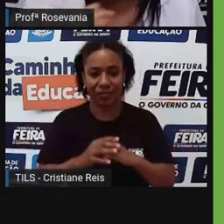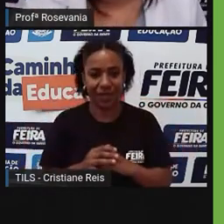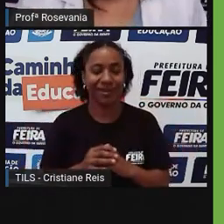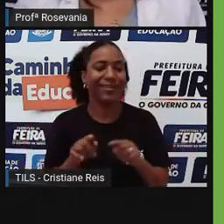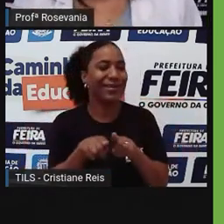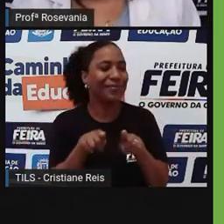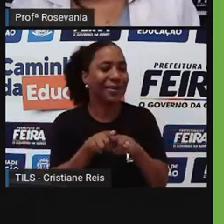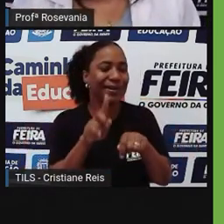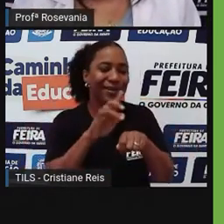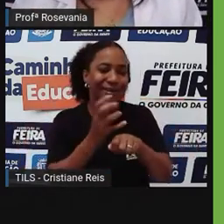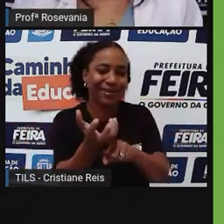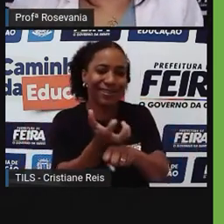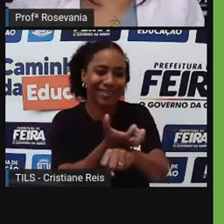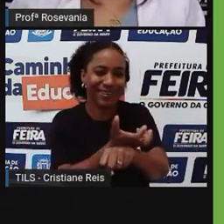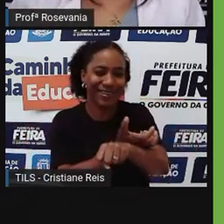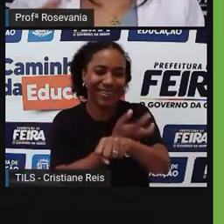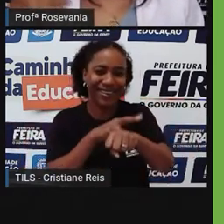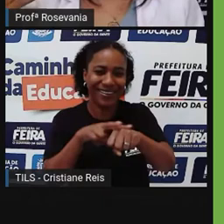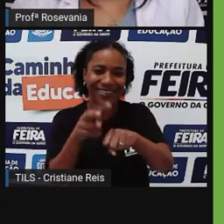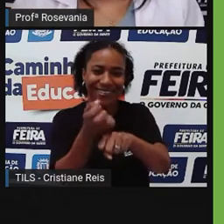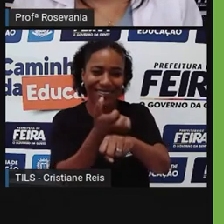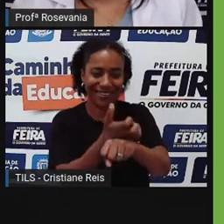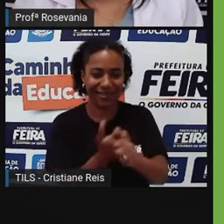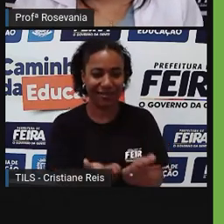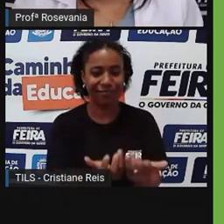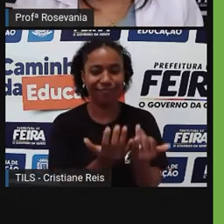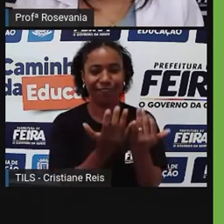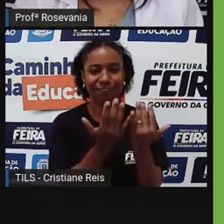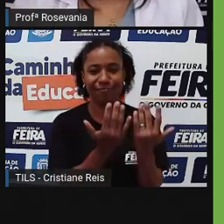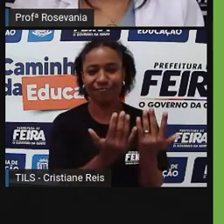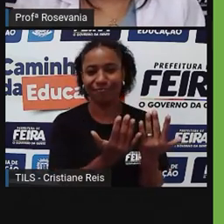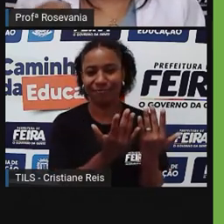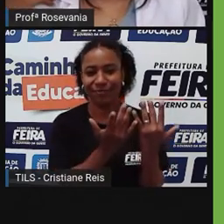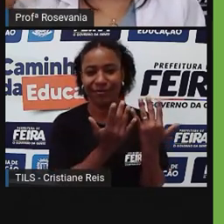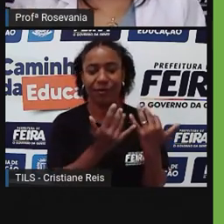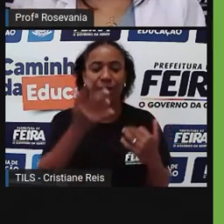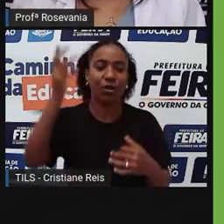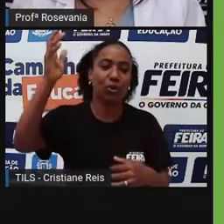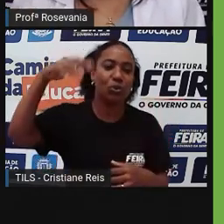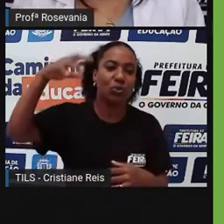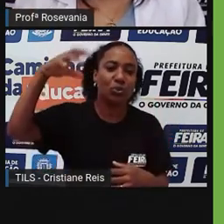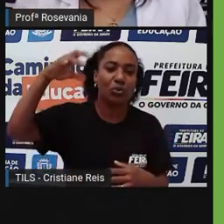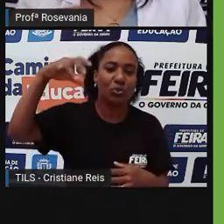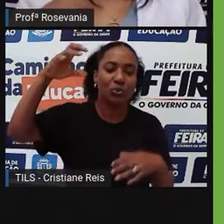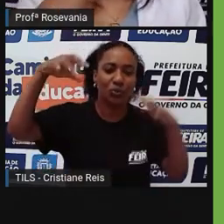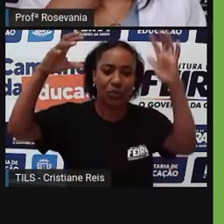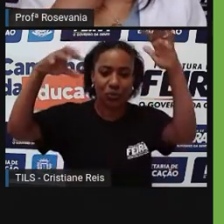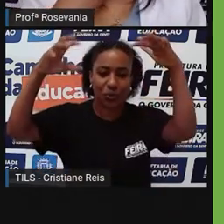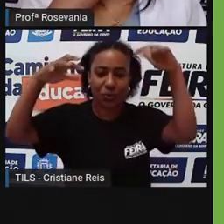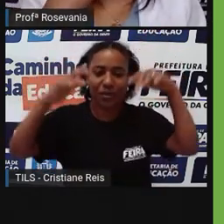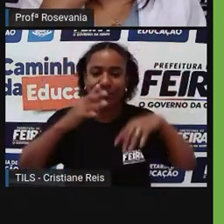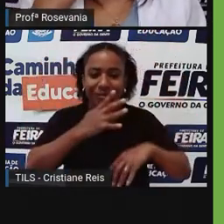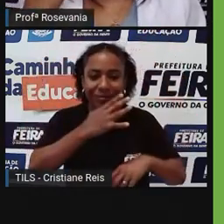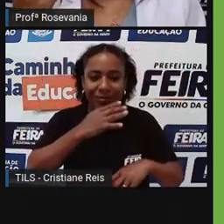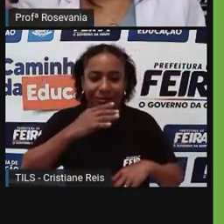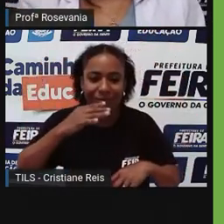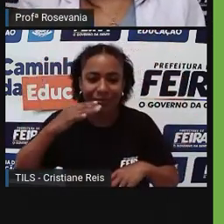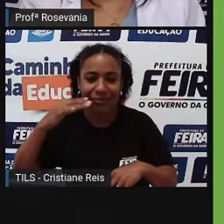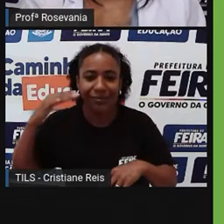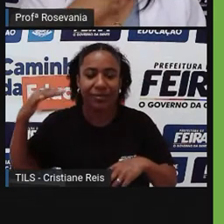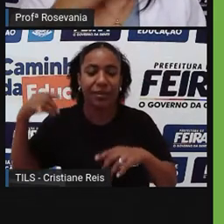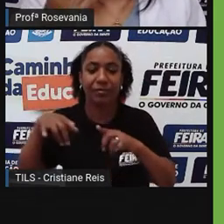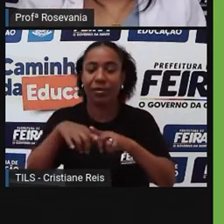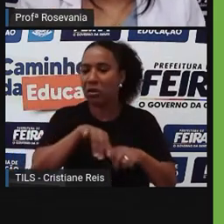chuva, quando está chovendo também. Os sonhos que ela tem, o som dos animais, os sonhos dos